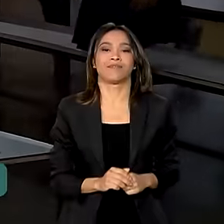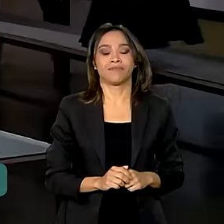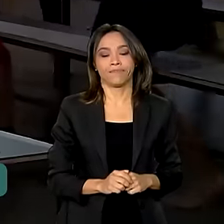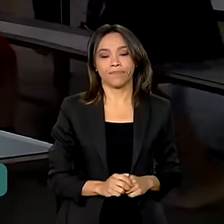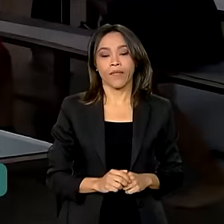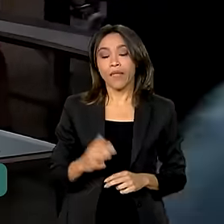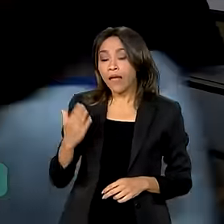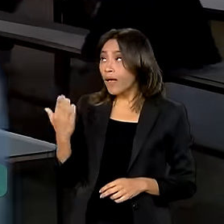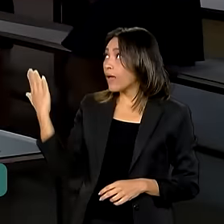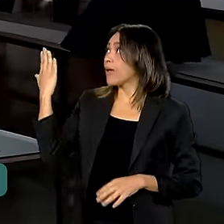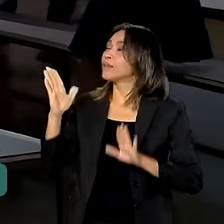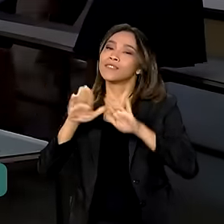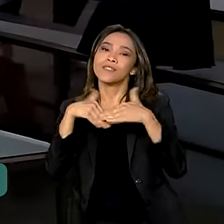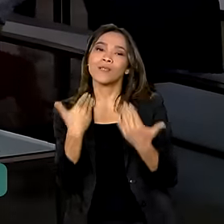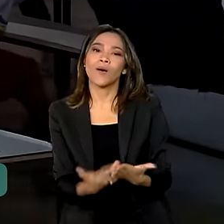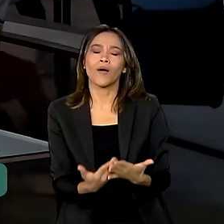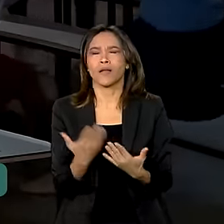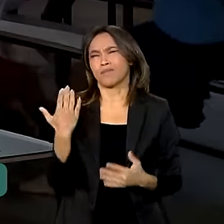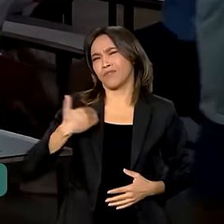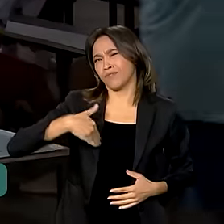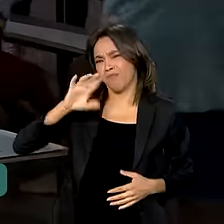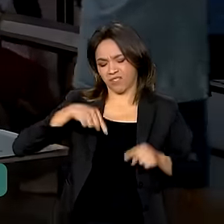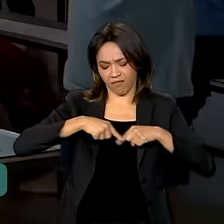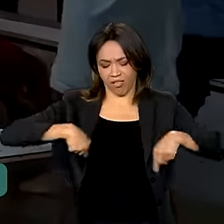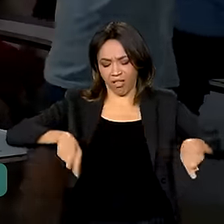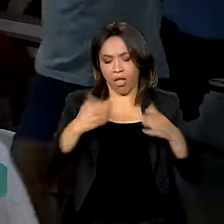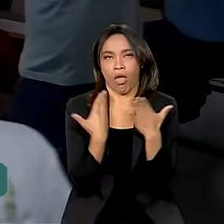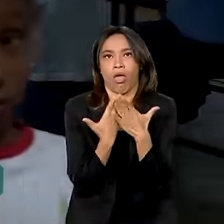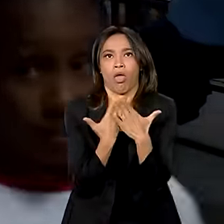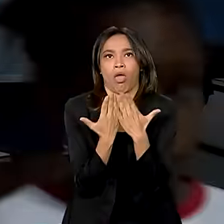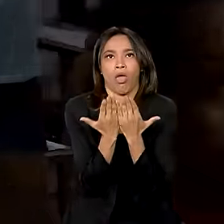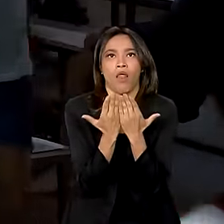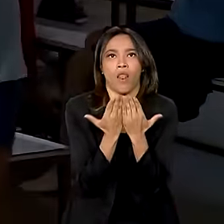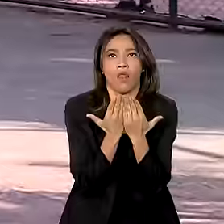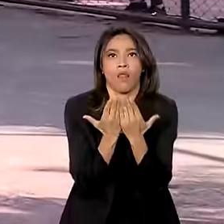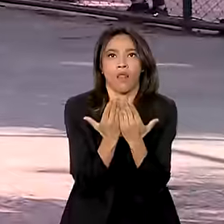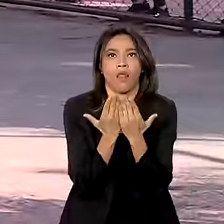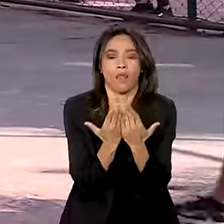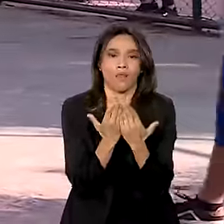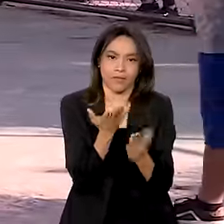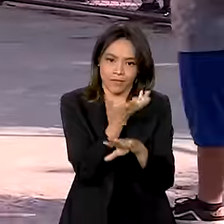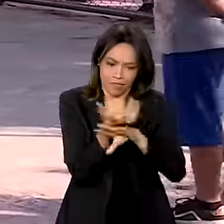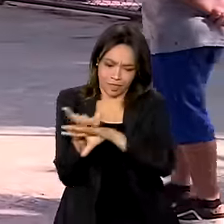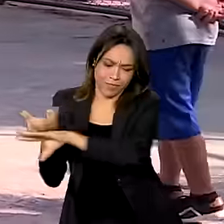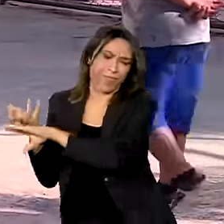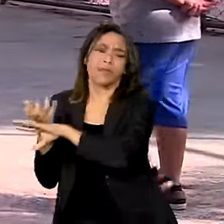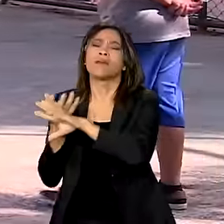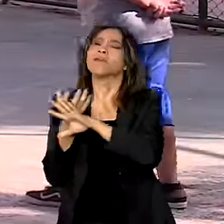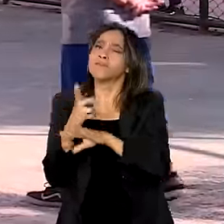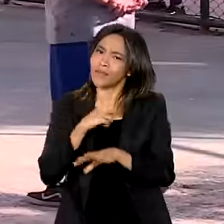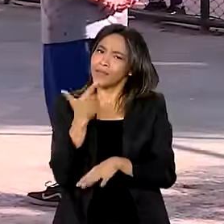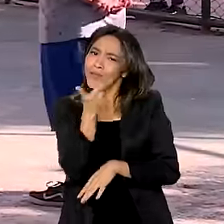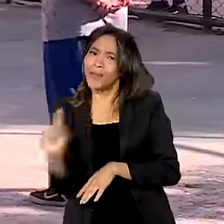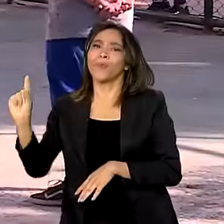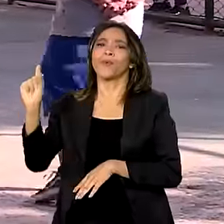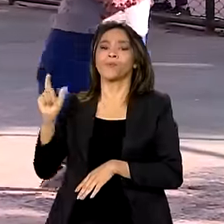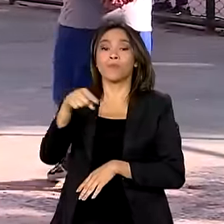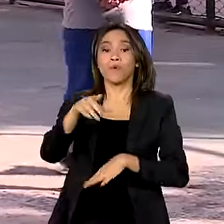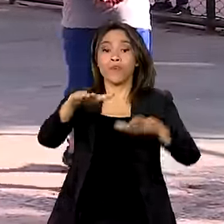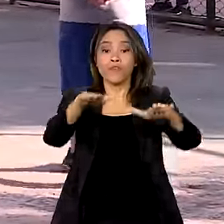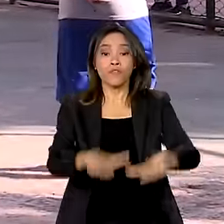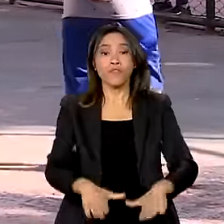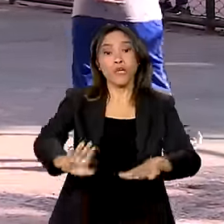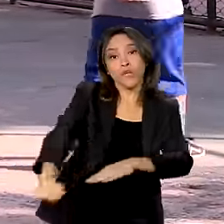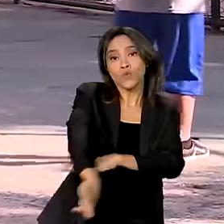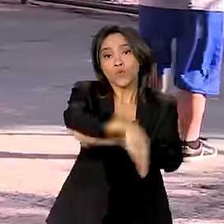A escola pode ser muito mais do que sala de aula. Além do conteúdo tradicional, muitos estudantes brasileiros passam o dia na escola